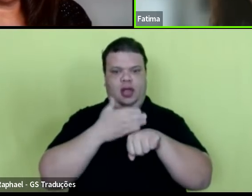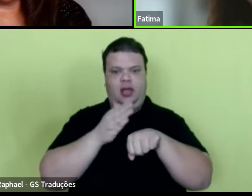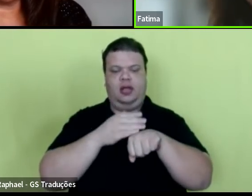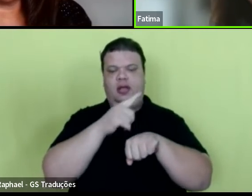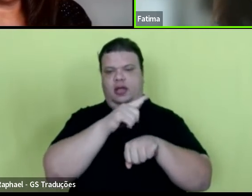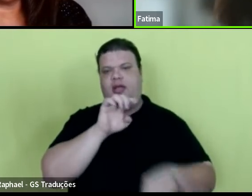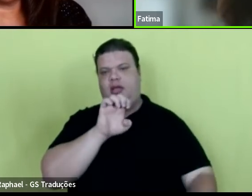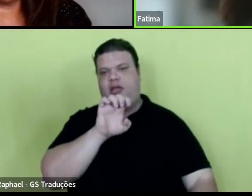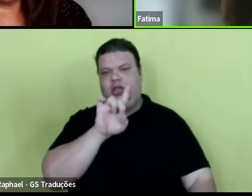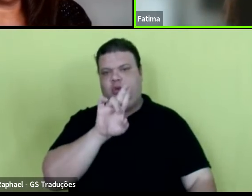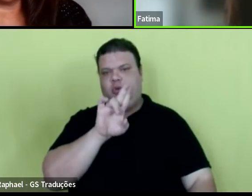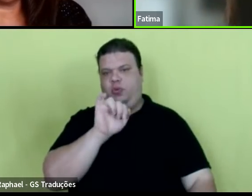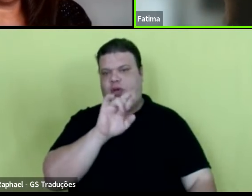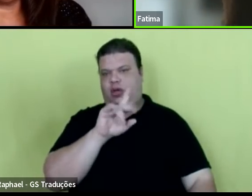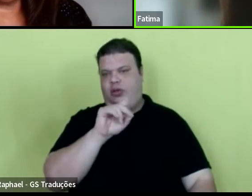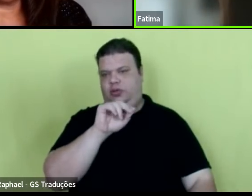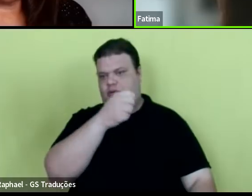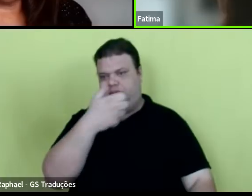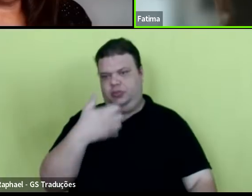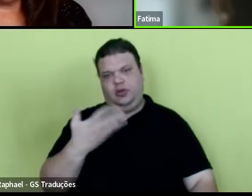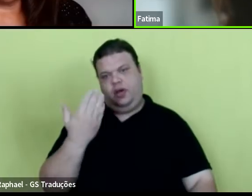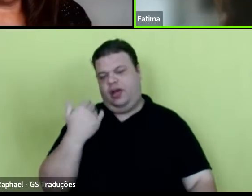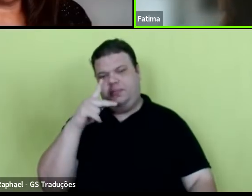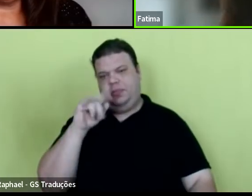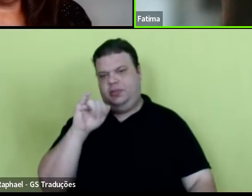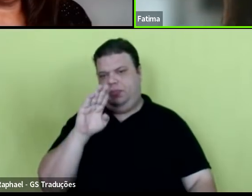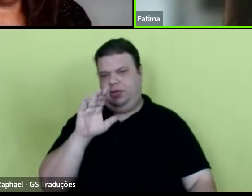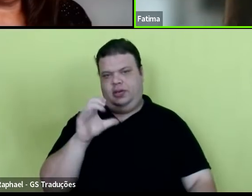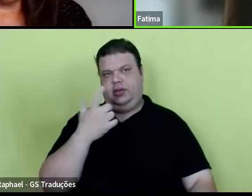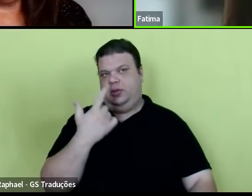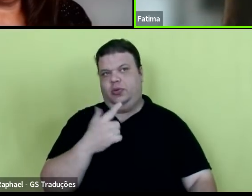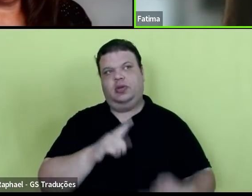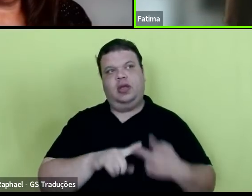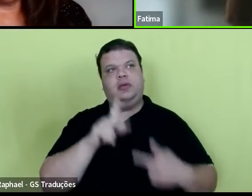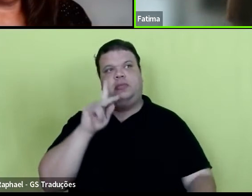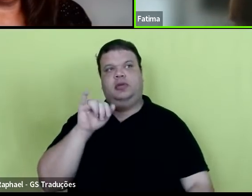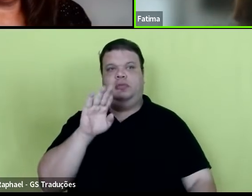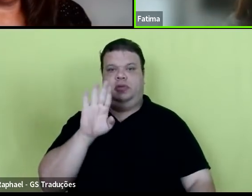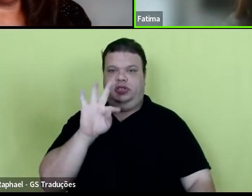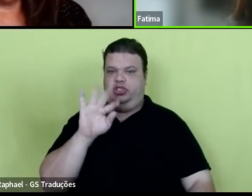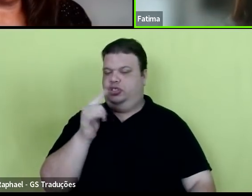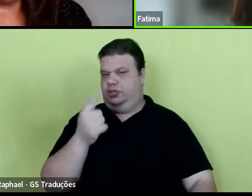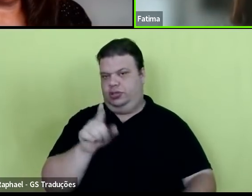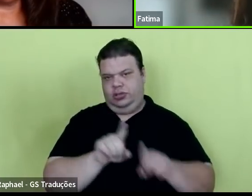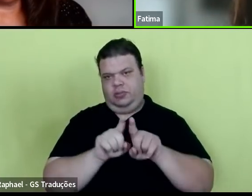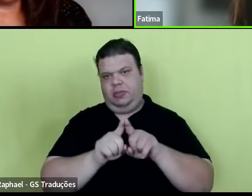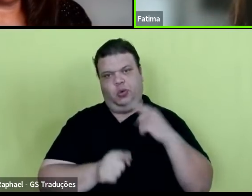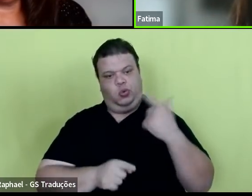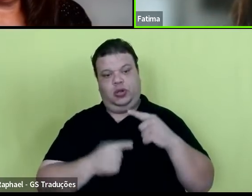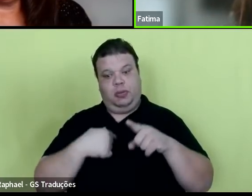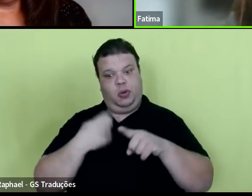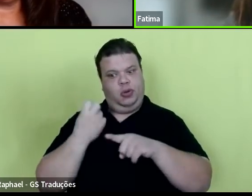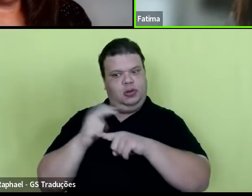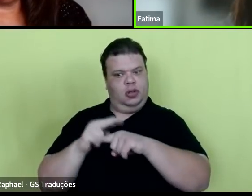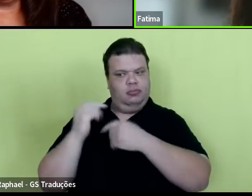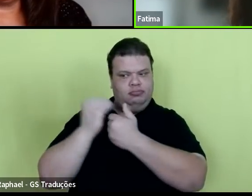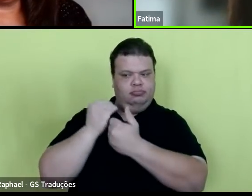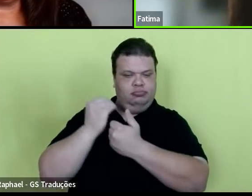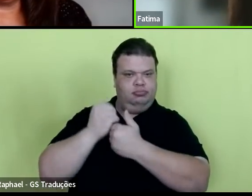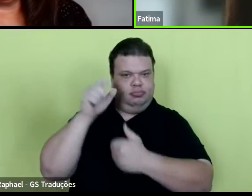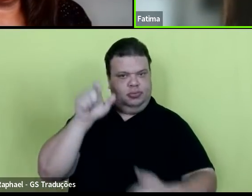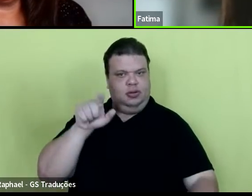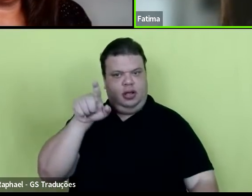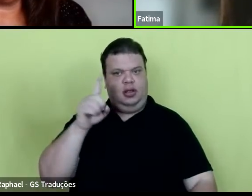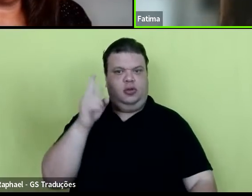Eduardo falou, não existia também o PIBIC, muito menos o PIBIT, mas entrei com a orientação da doutora Ana